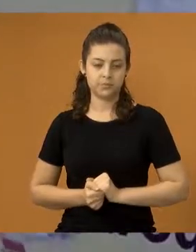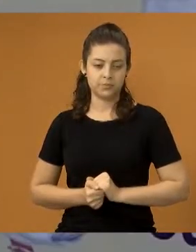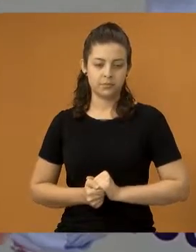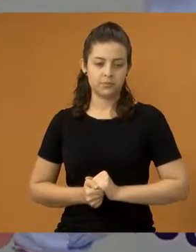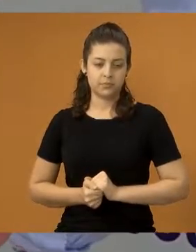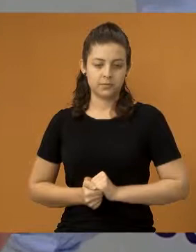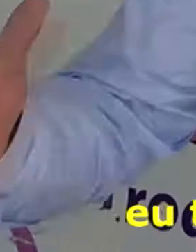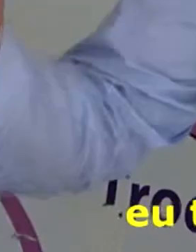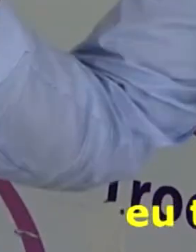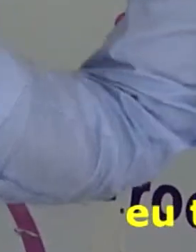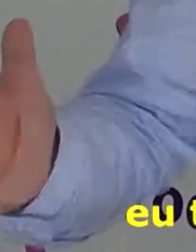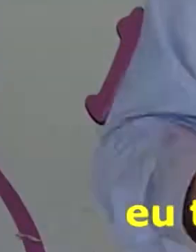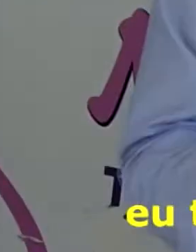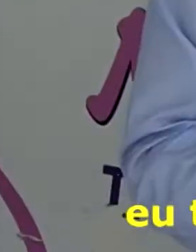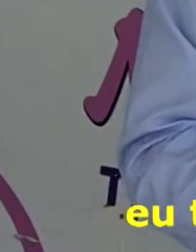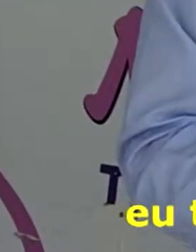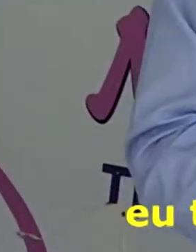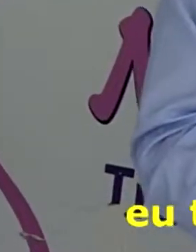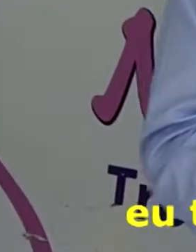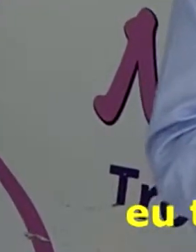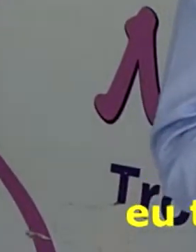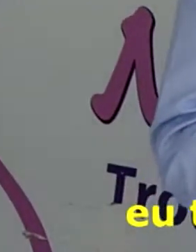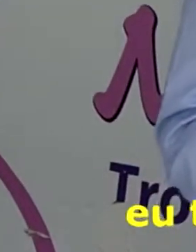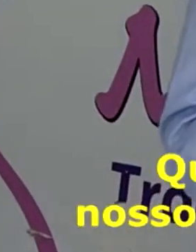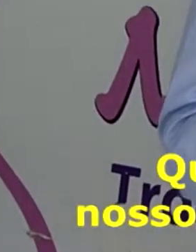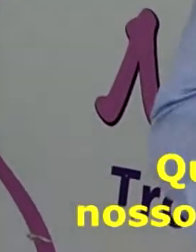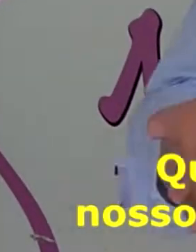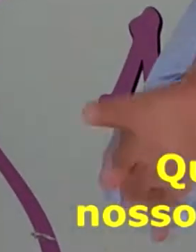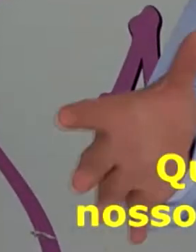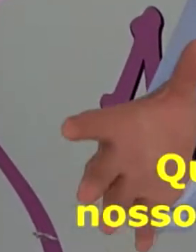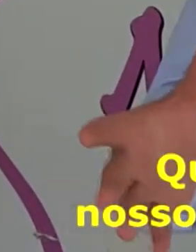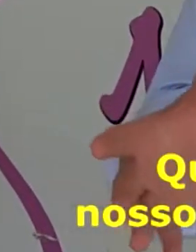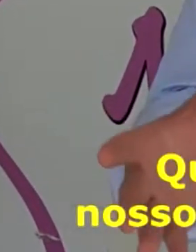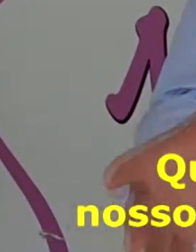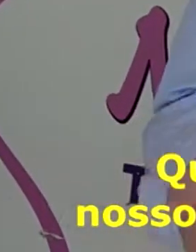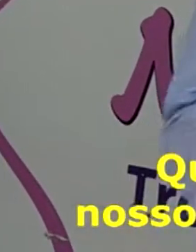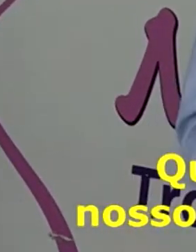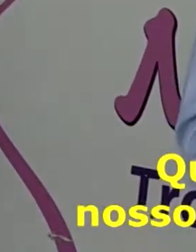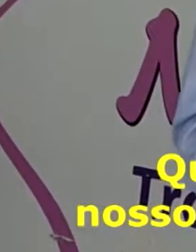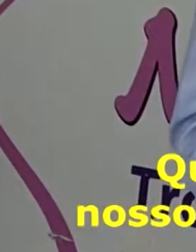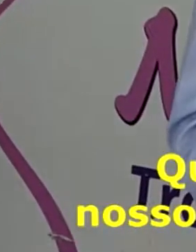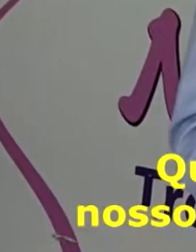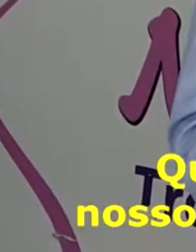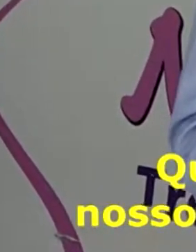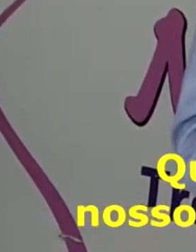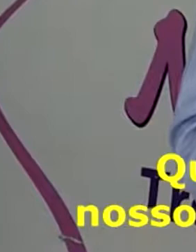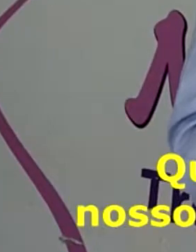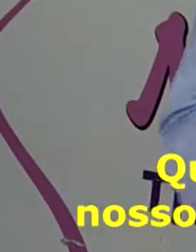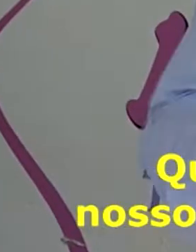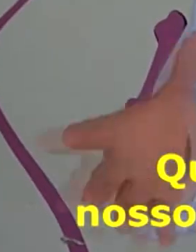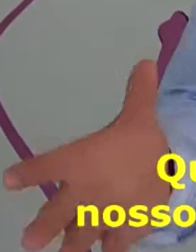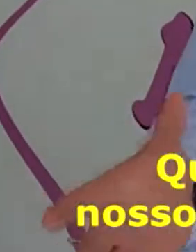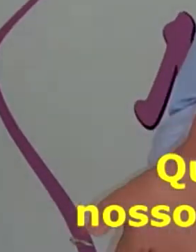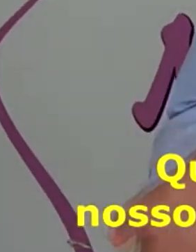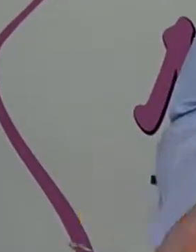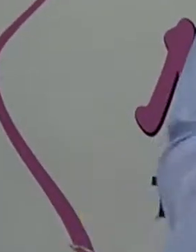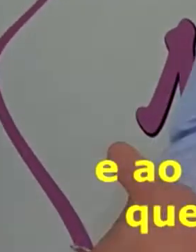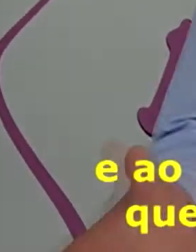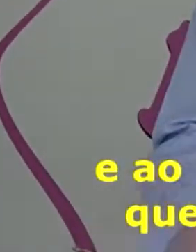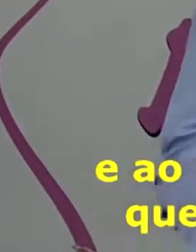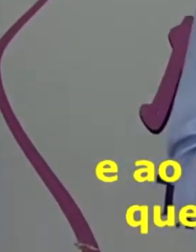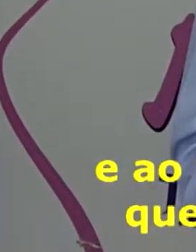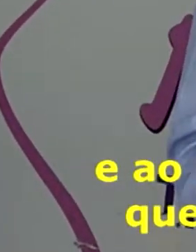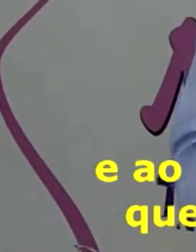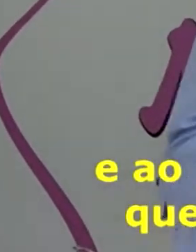Meus amigos de Jacareí, hoje eu tenho uma ótima notícia para vocês. Eu queria começar aqui agradecendo o nosso deputado estadual, Elinistimoto,